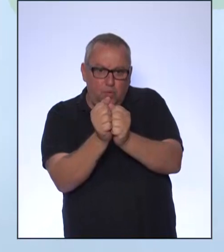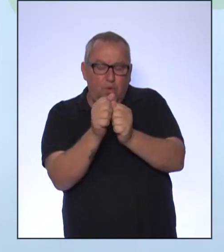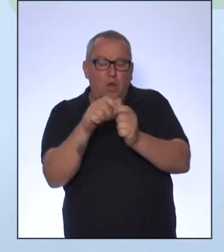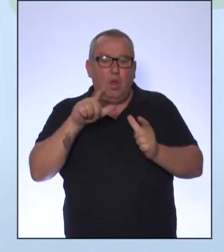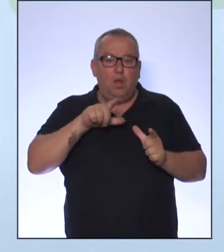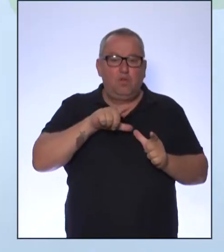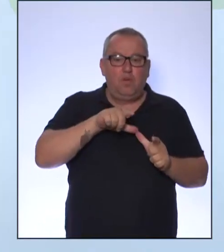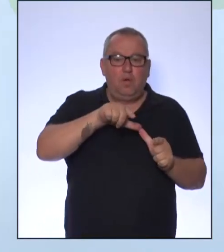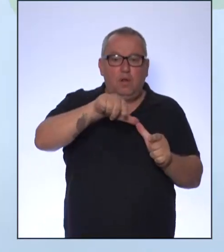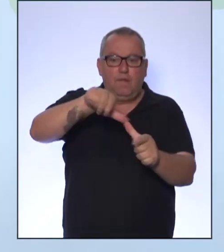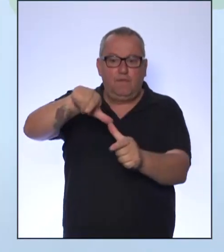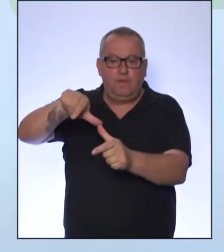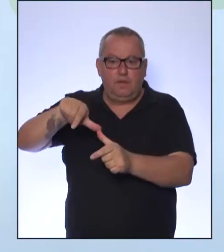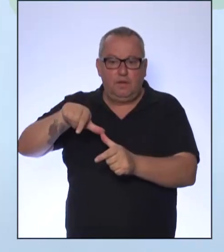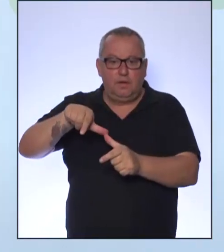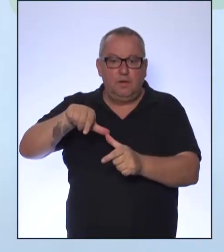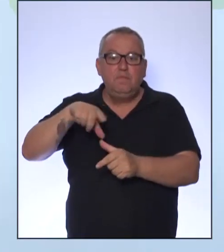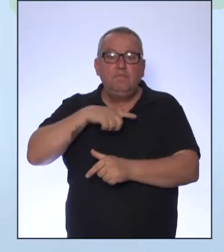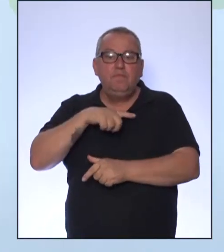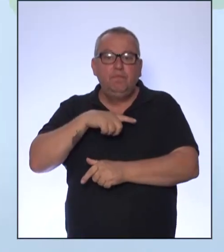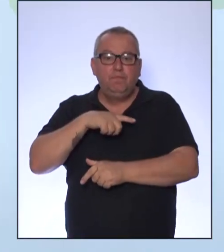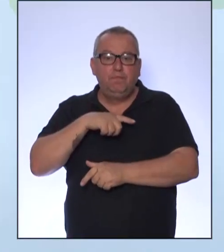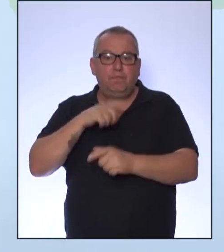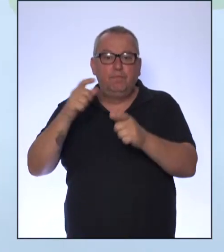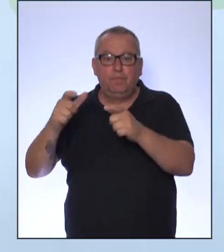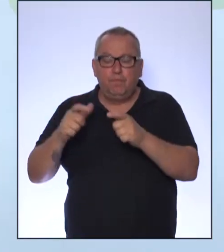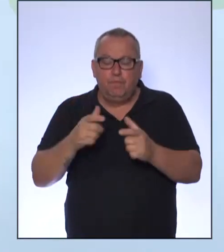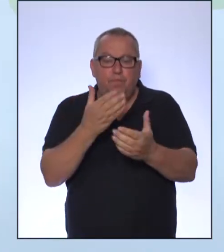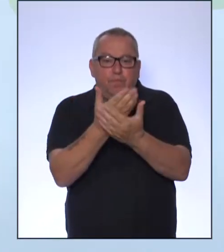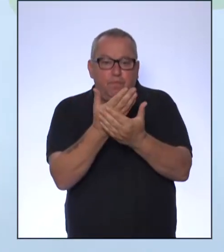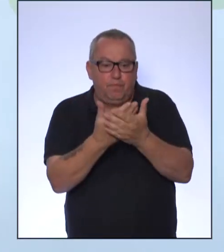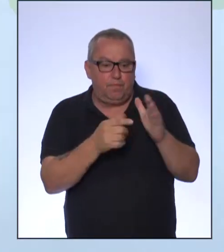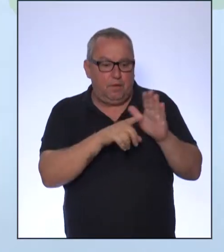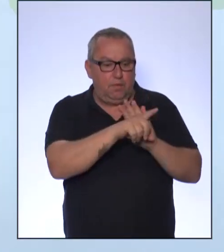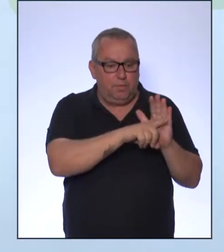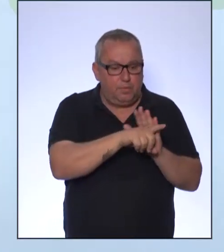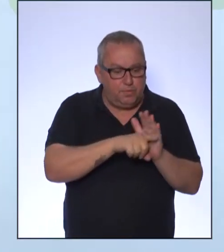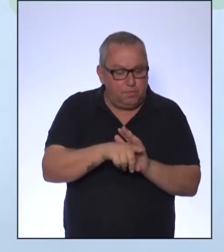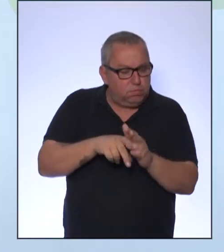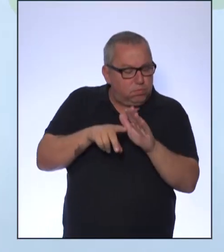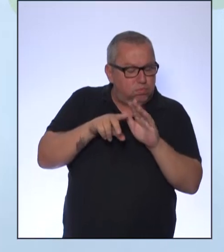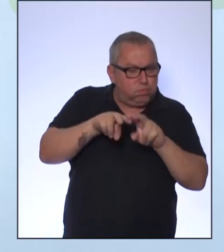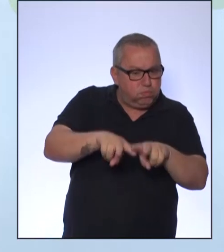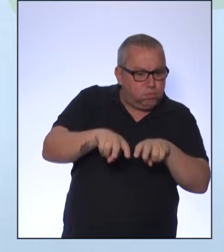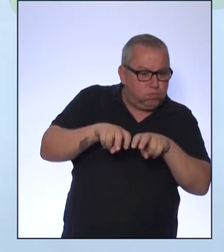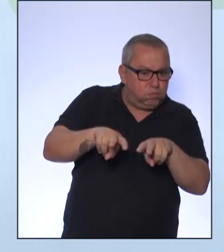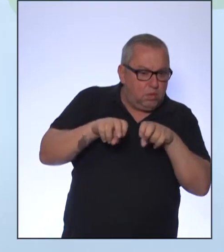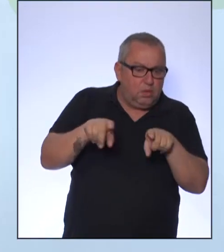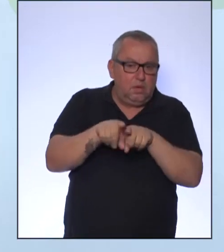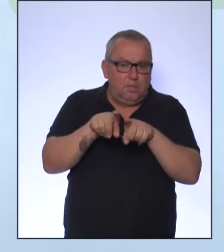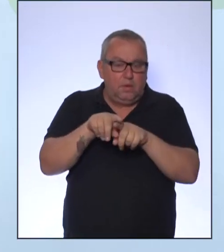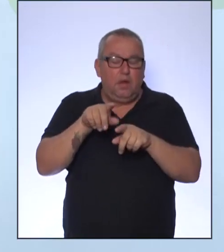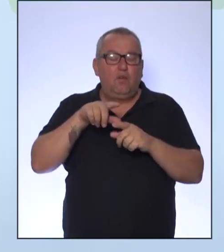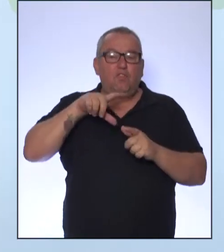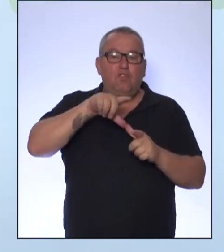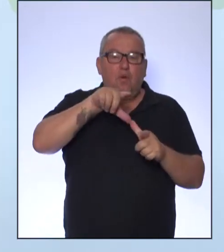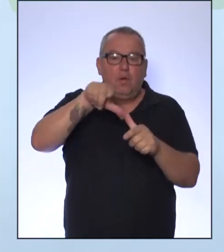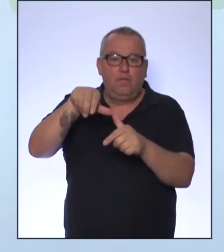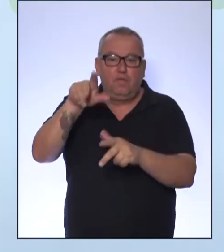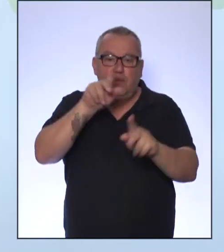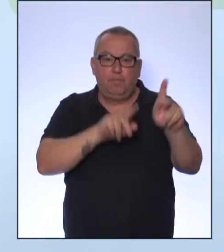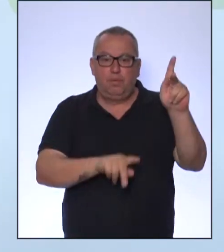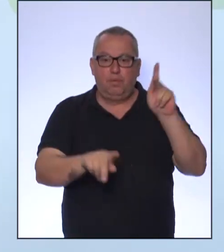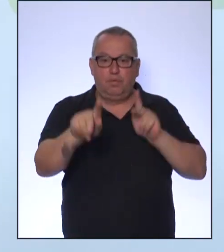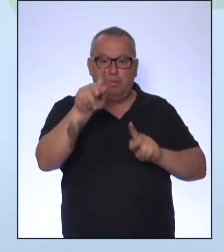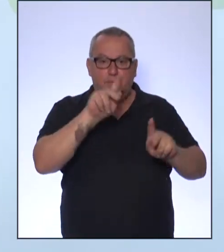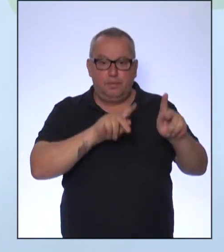um campo de estudo, de pesquisa, que é a geografia das populações, que vai